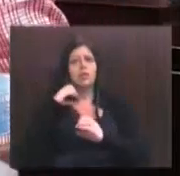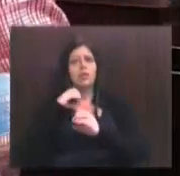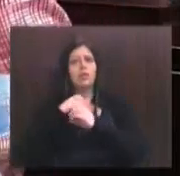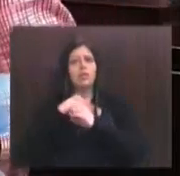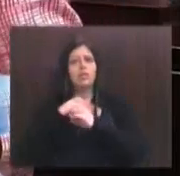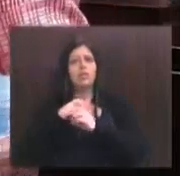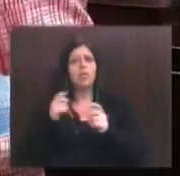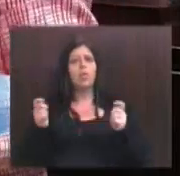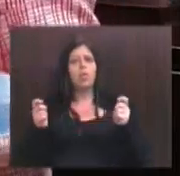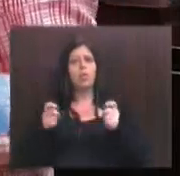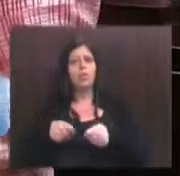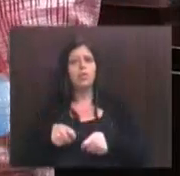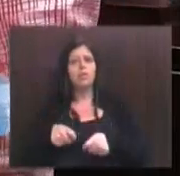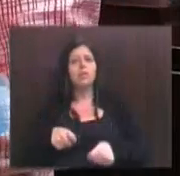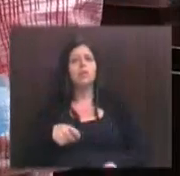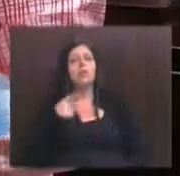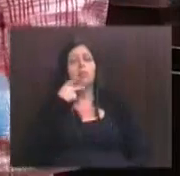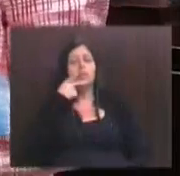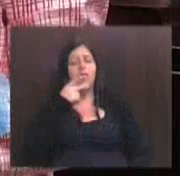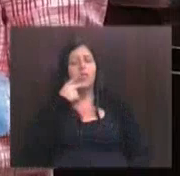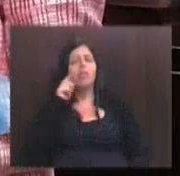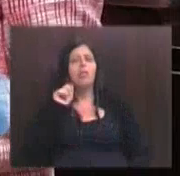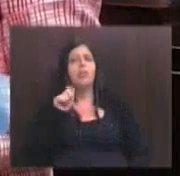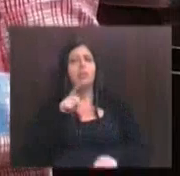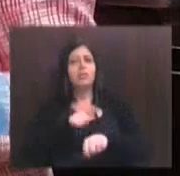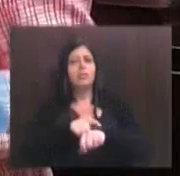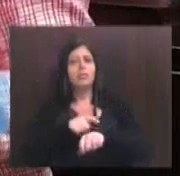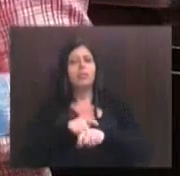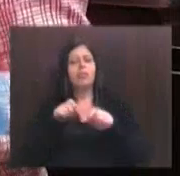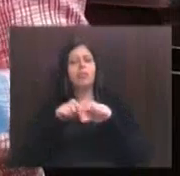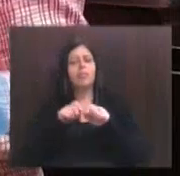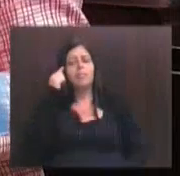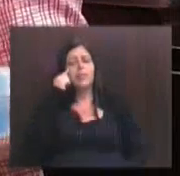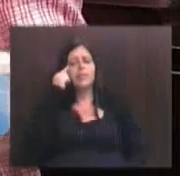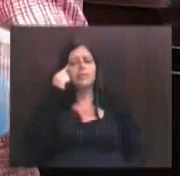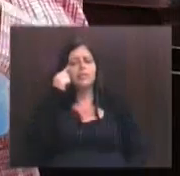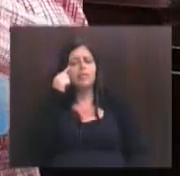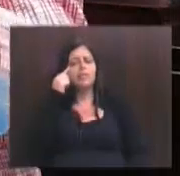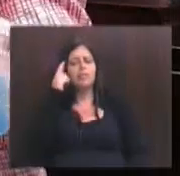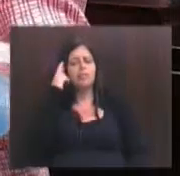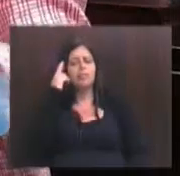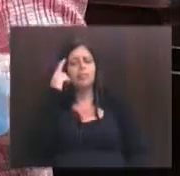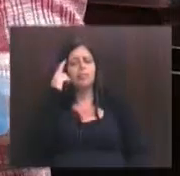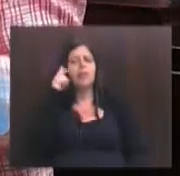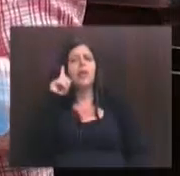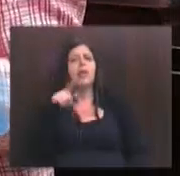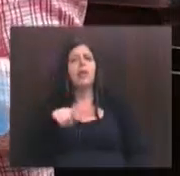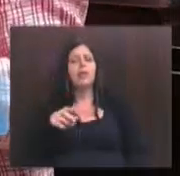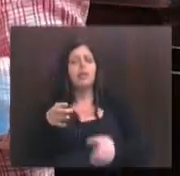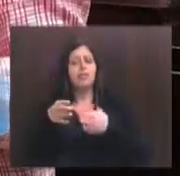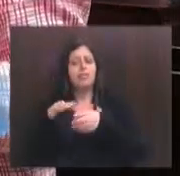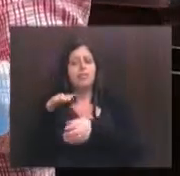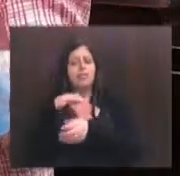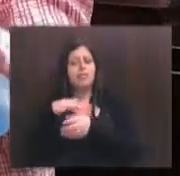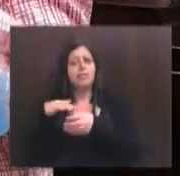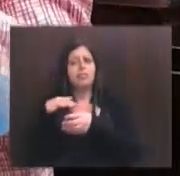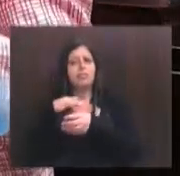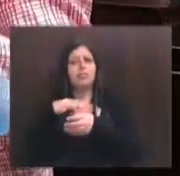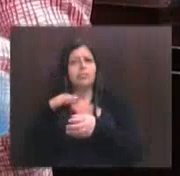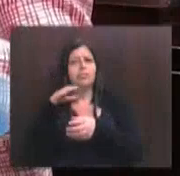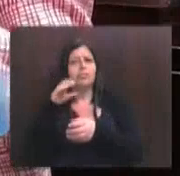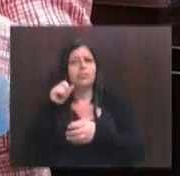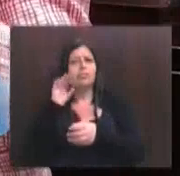competente. Eu diria que esse momento nos faz pensar na reflexão. E é uma categoria que, no